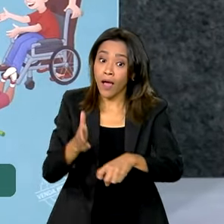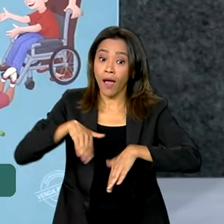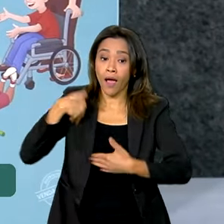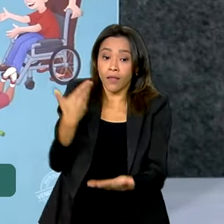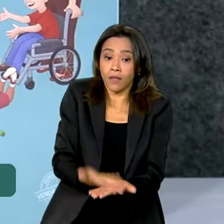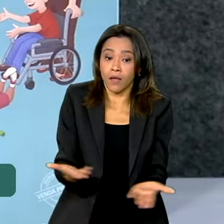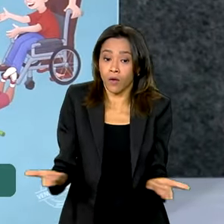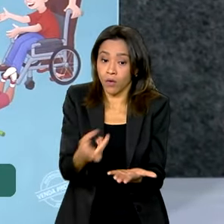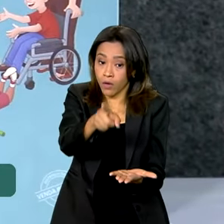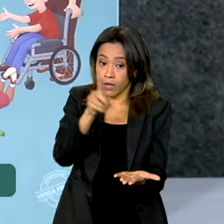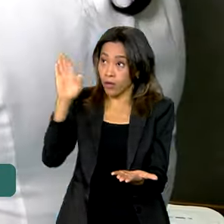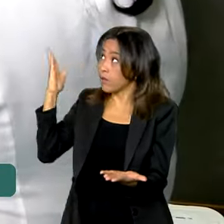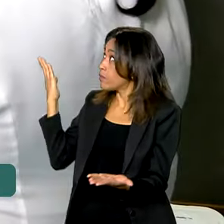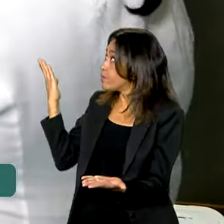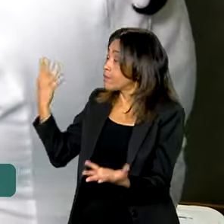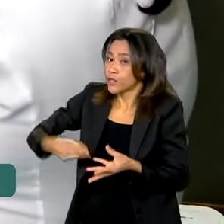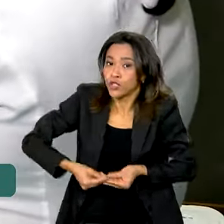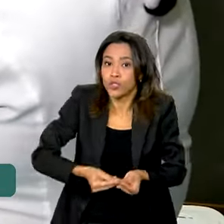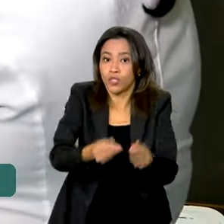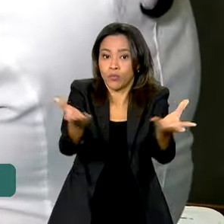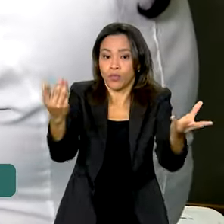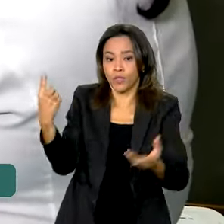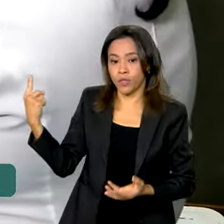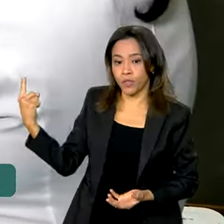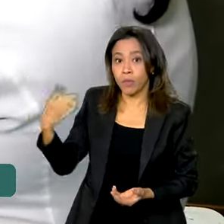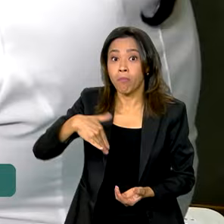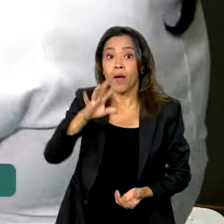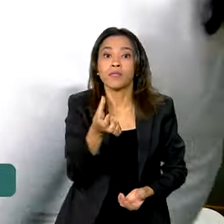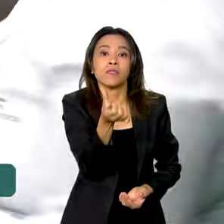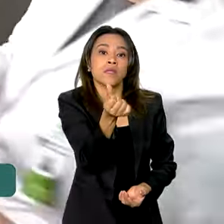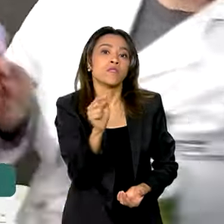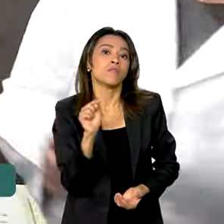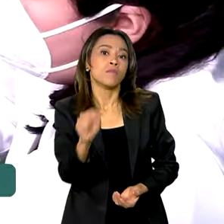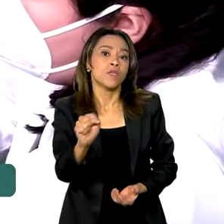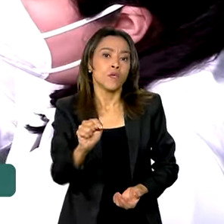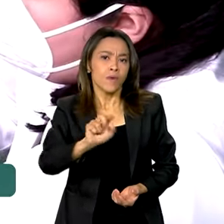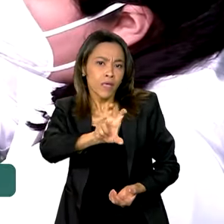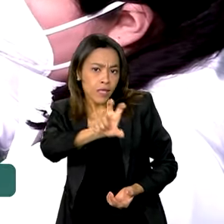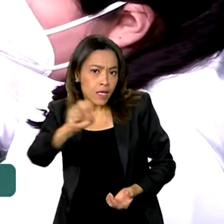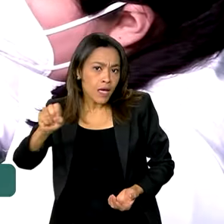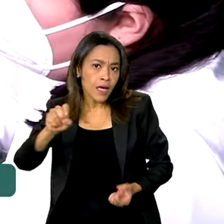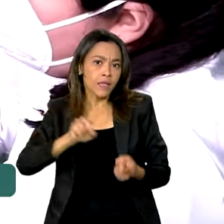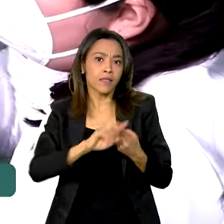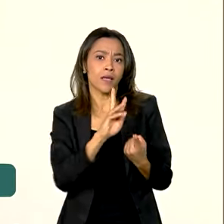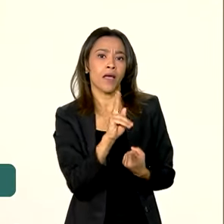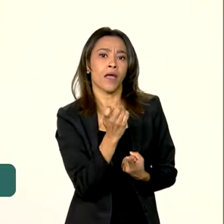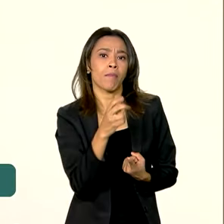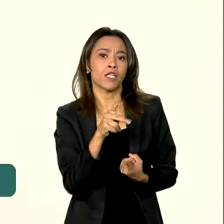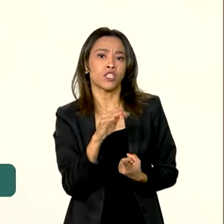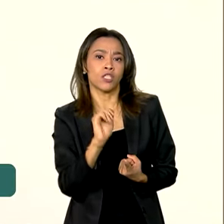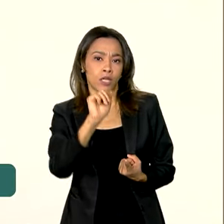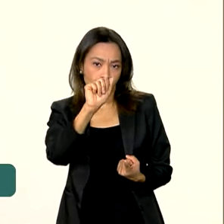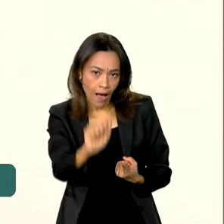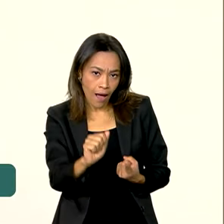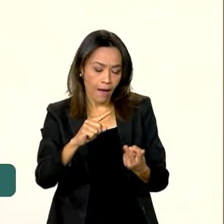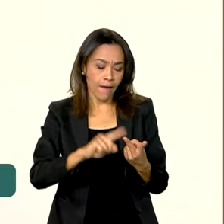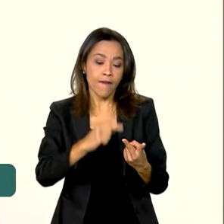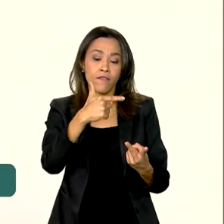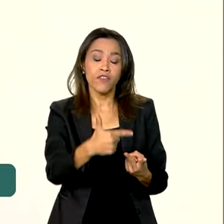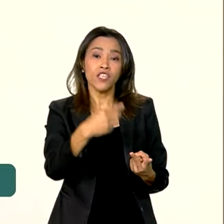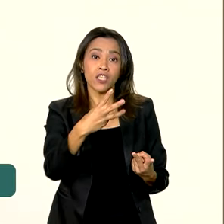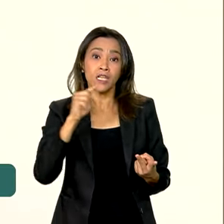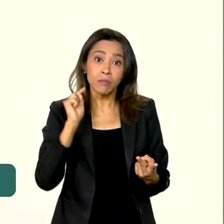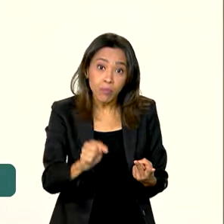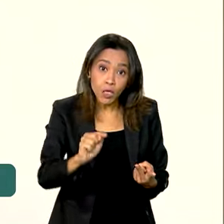do Sul, de forma extraordinária, mais de 6.500 doses contra a hepatite A, 23 mil doses